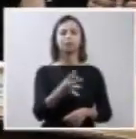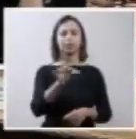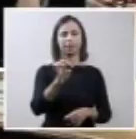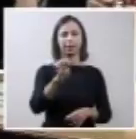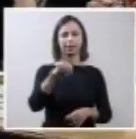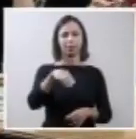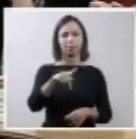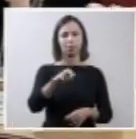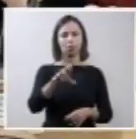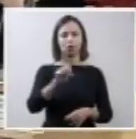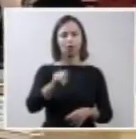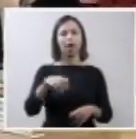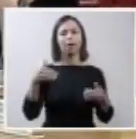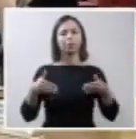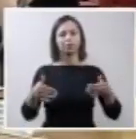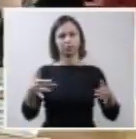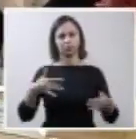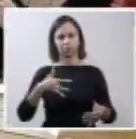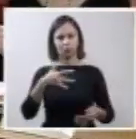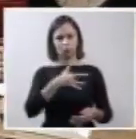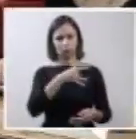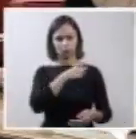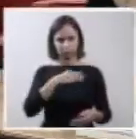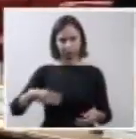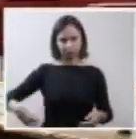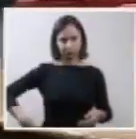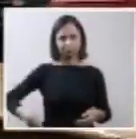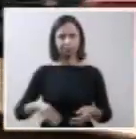Vossa excelência, disporá de 15 minutos.